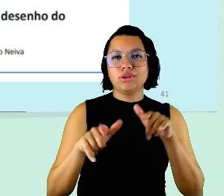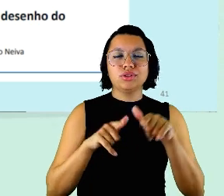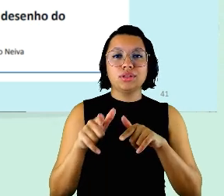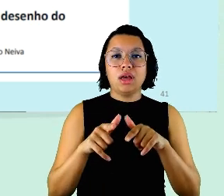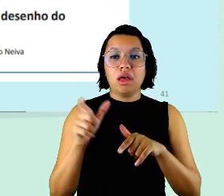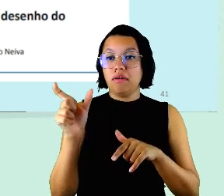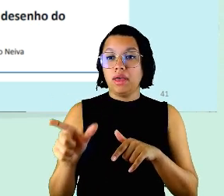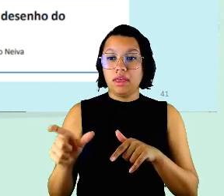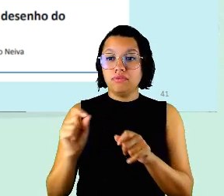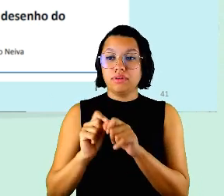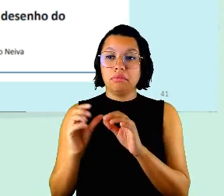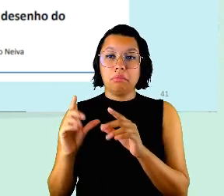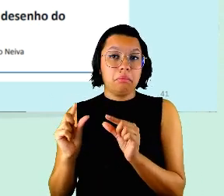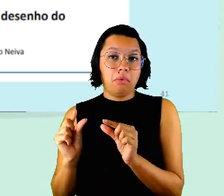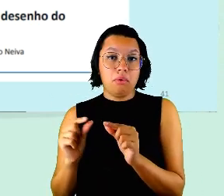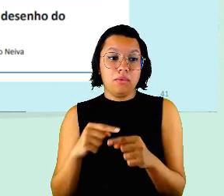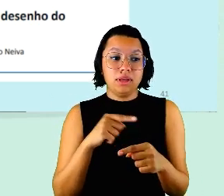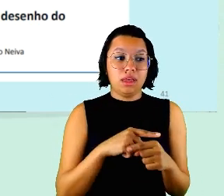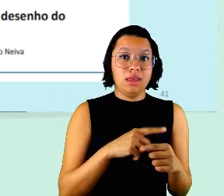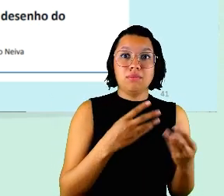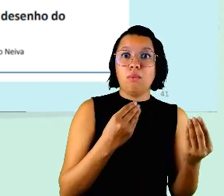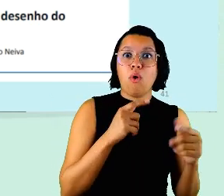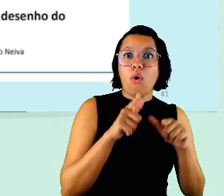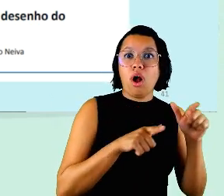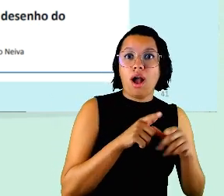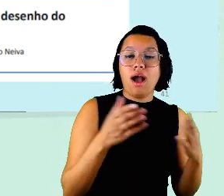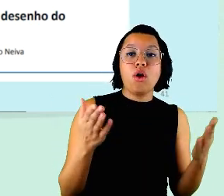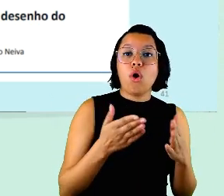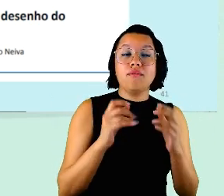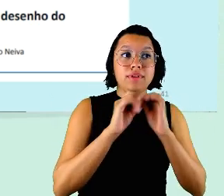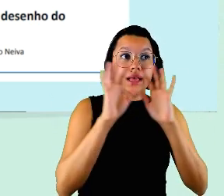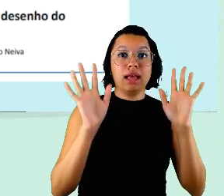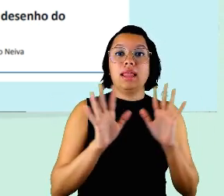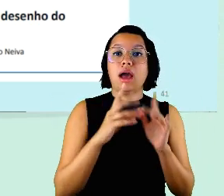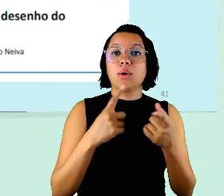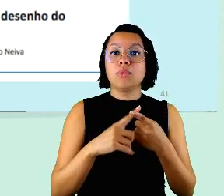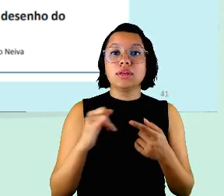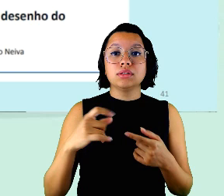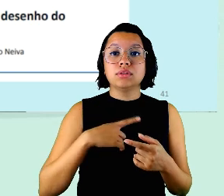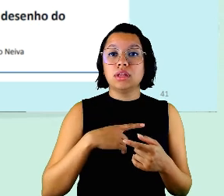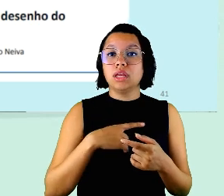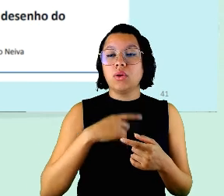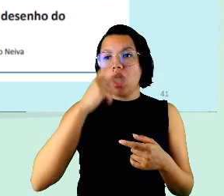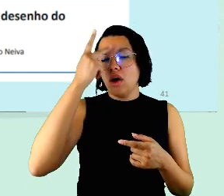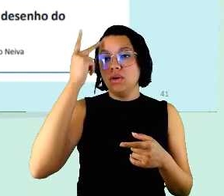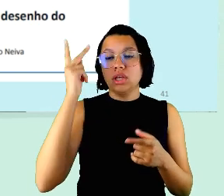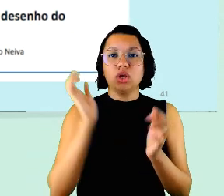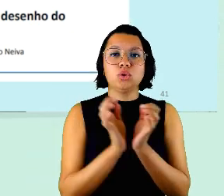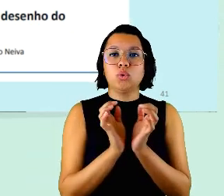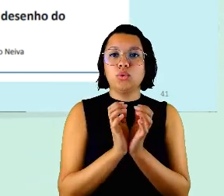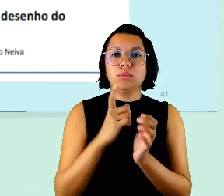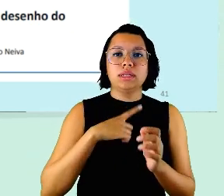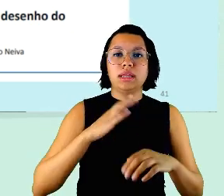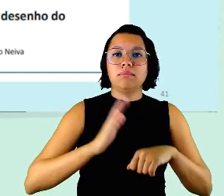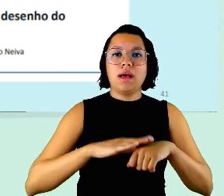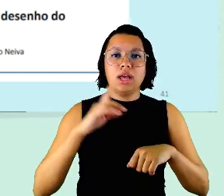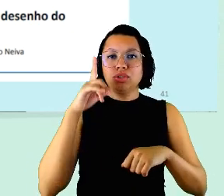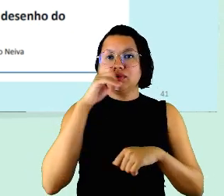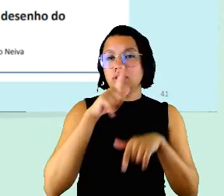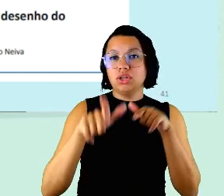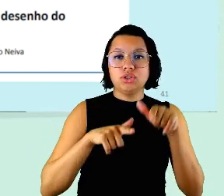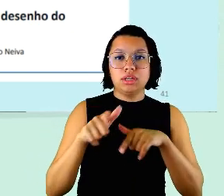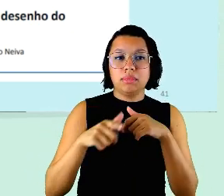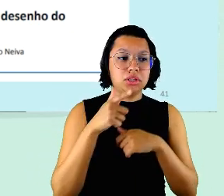pouco isso agora fica visível porque se eu tenho alguém no grupo que está com mais dificuldade de trabalhar e o outro não está